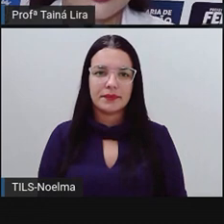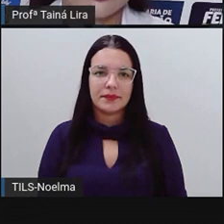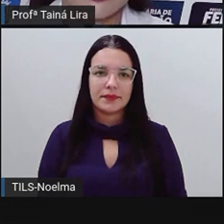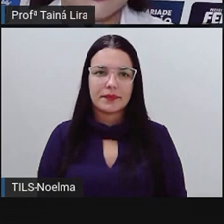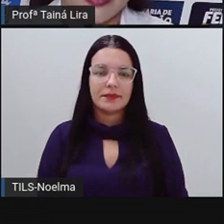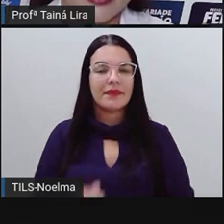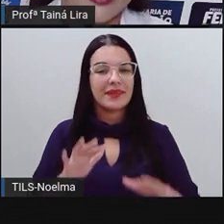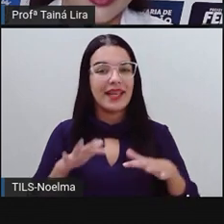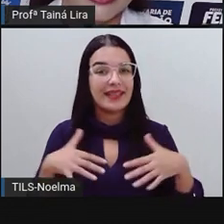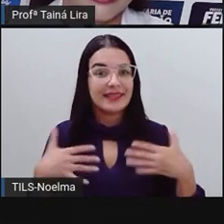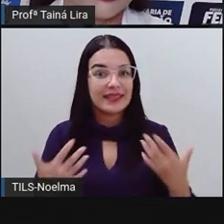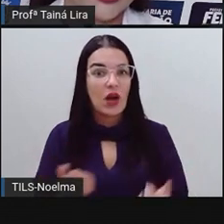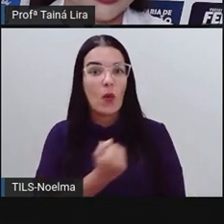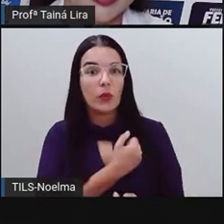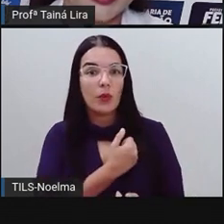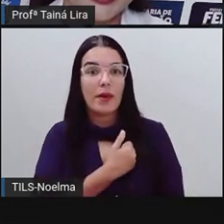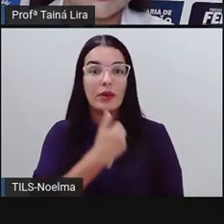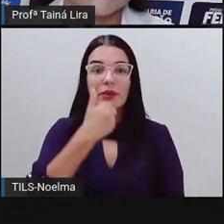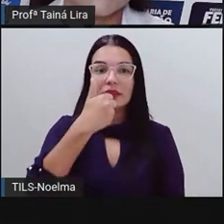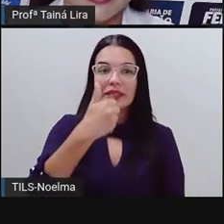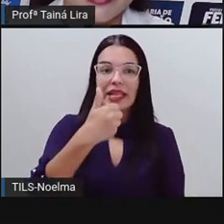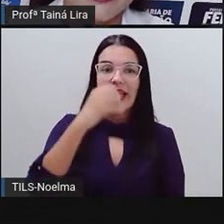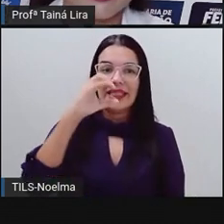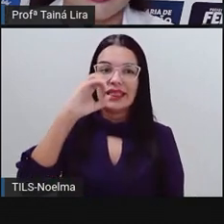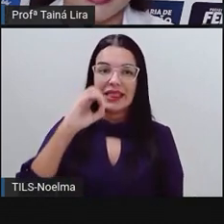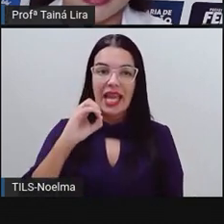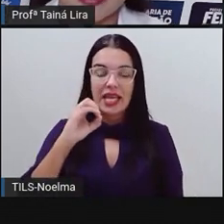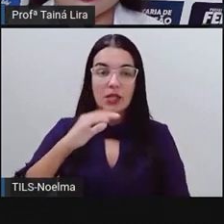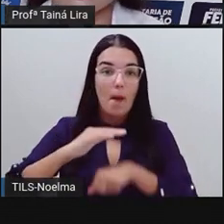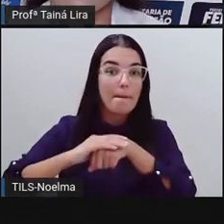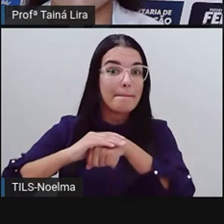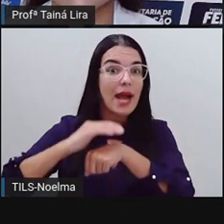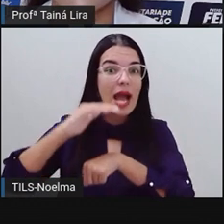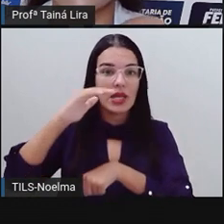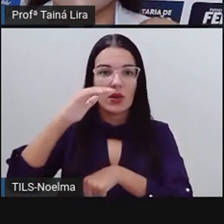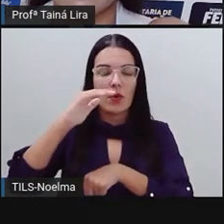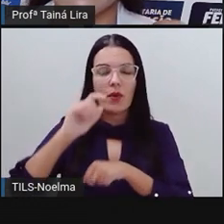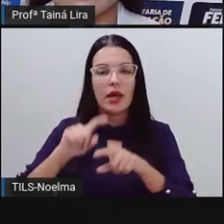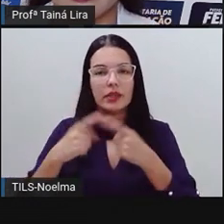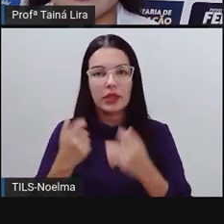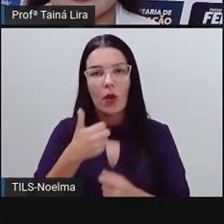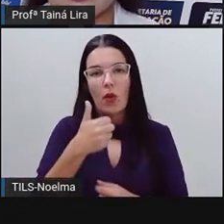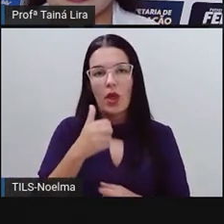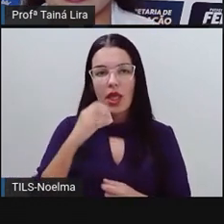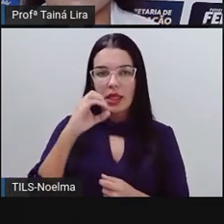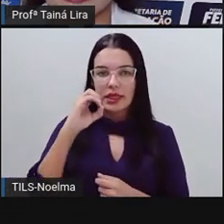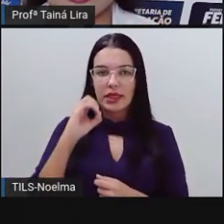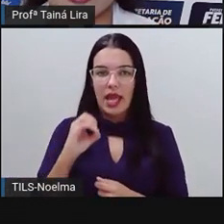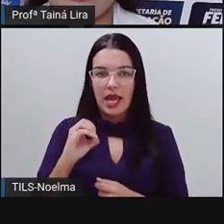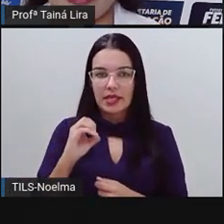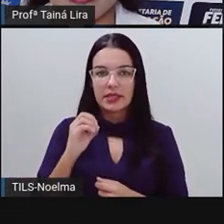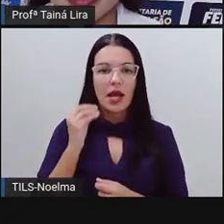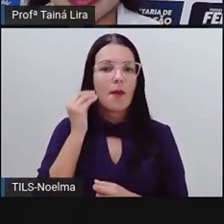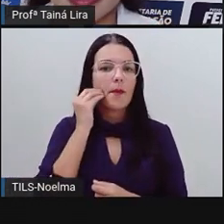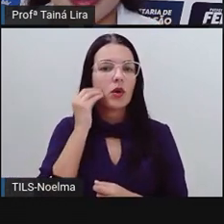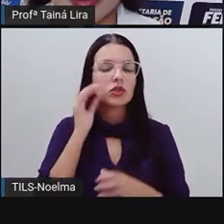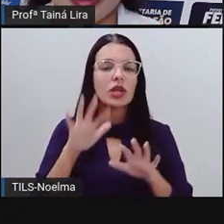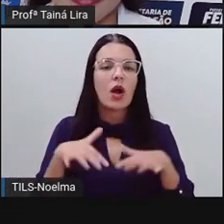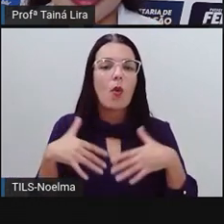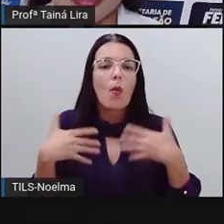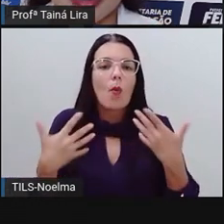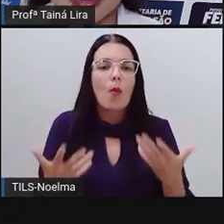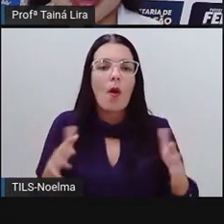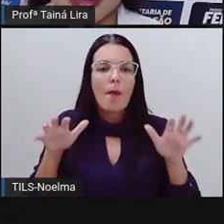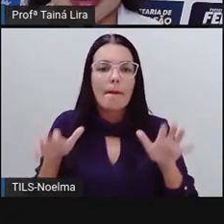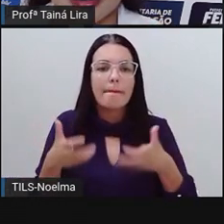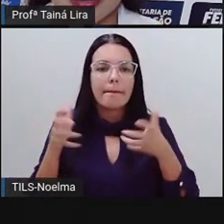O número maior ali é o número dez, não é verdade? Então, o número dez aí é referente a qual planta? Ó,